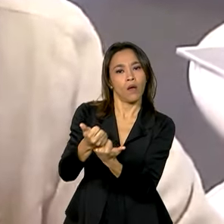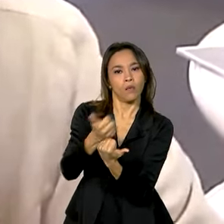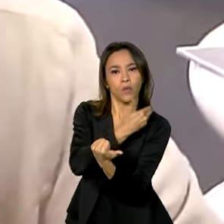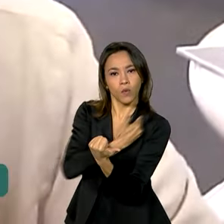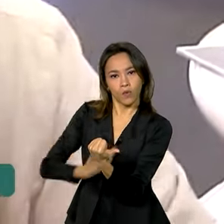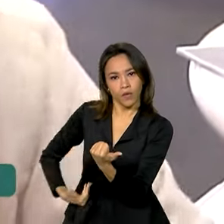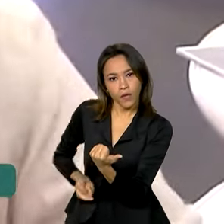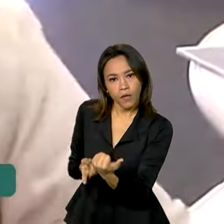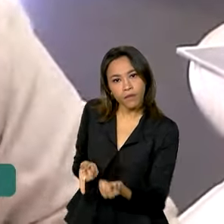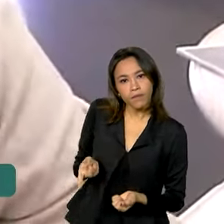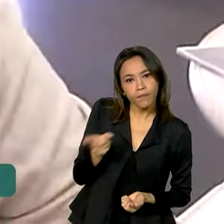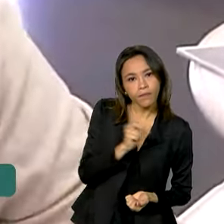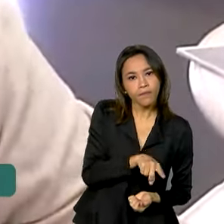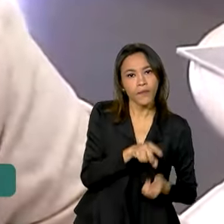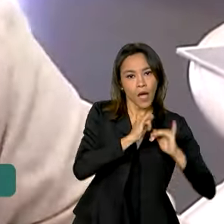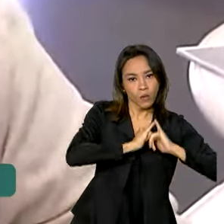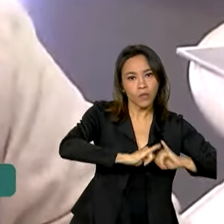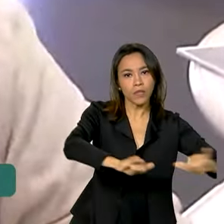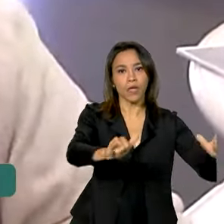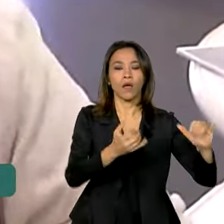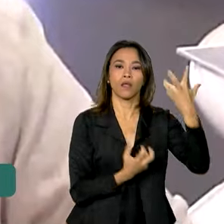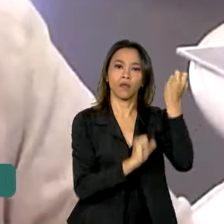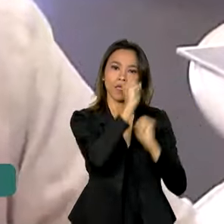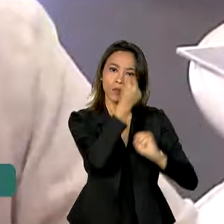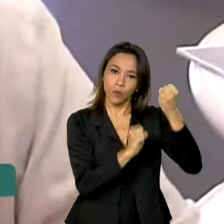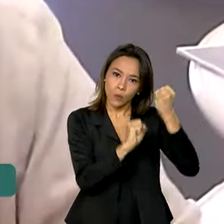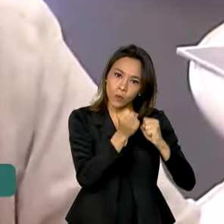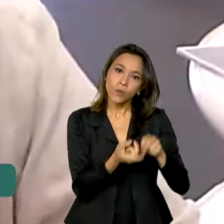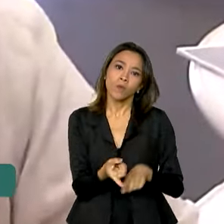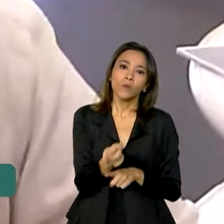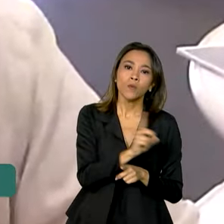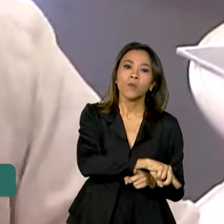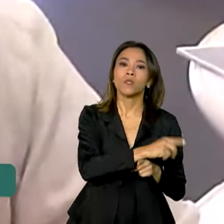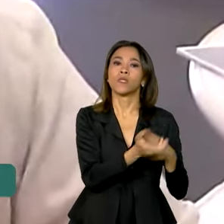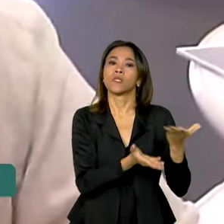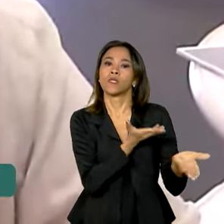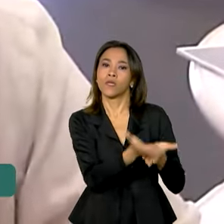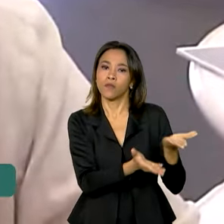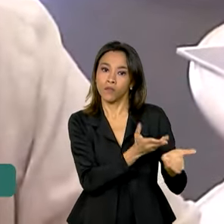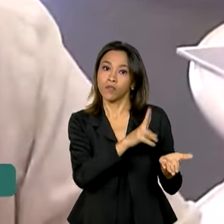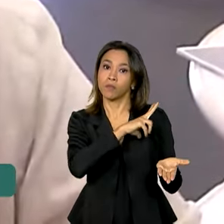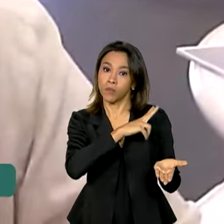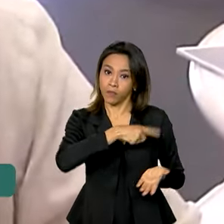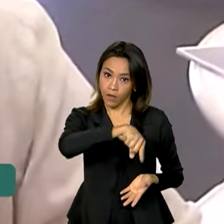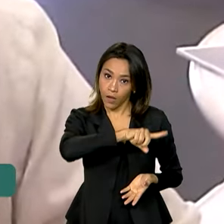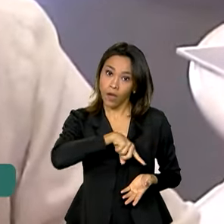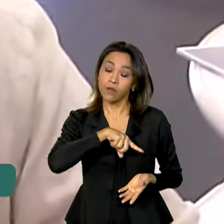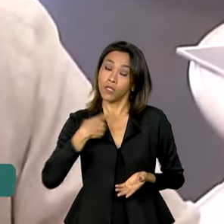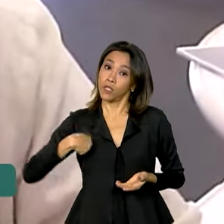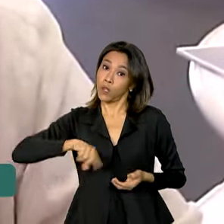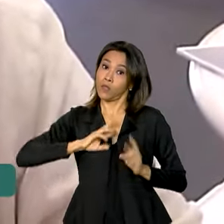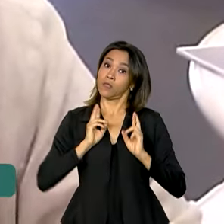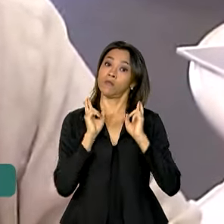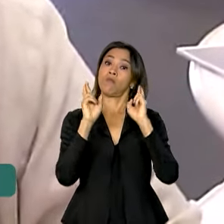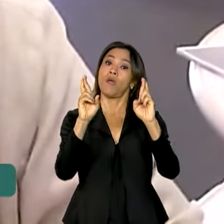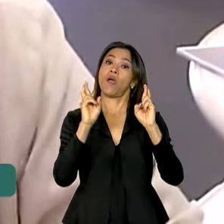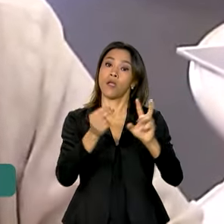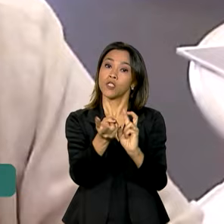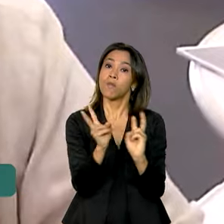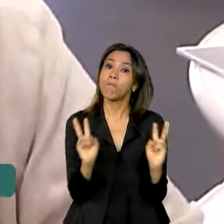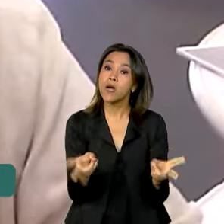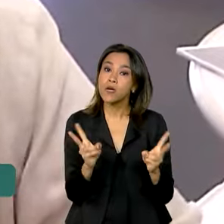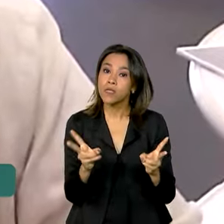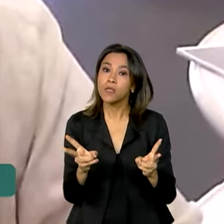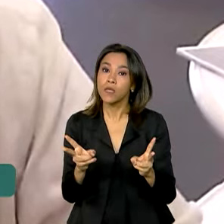anunciados pelas indústrias e serviços do setor privado. E a gente espera ser capaz de manter